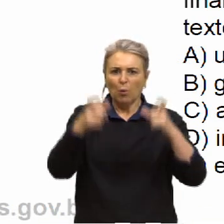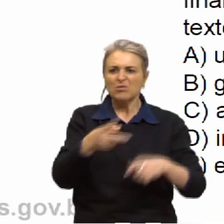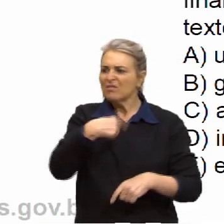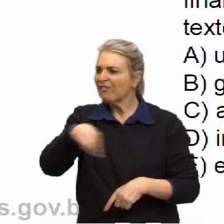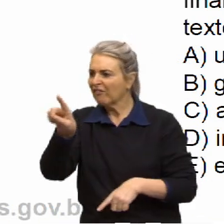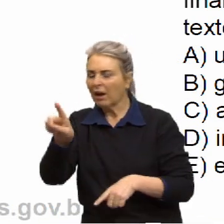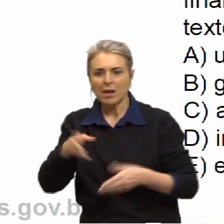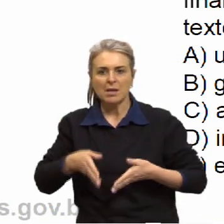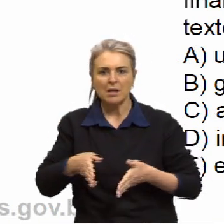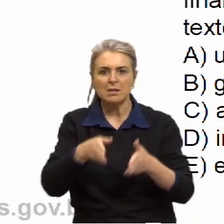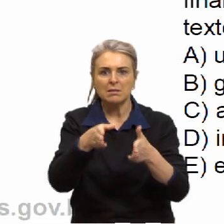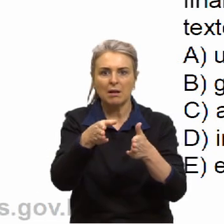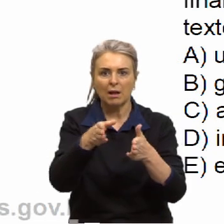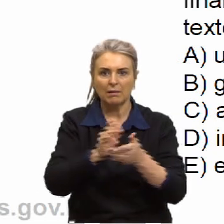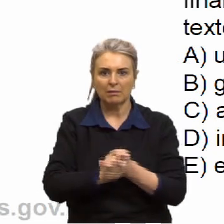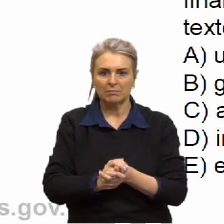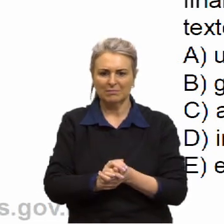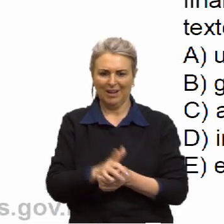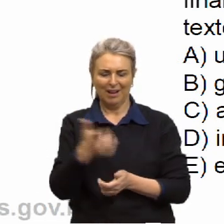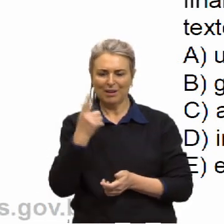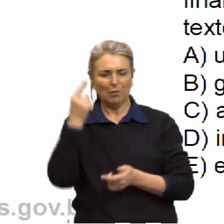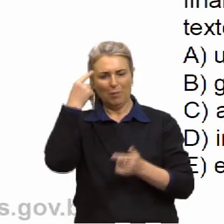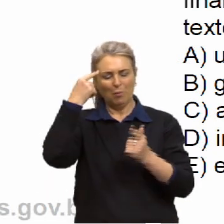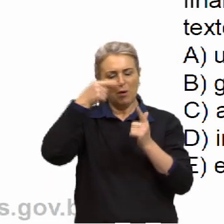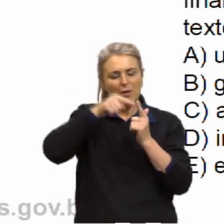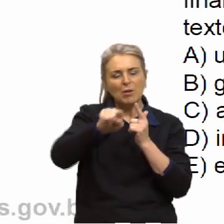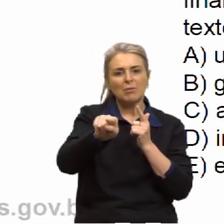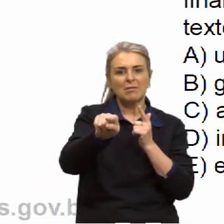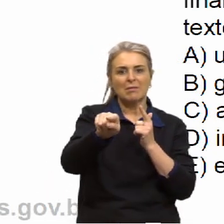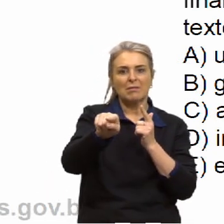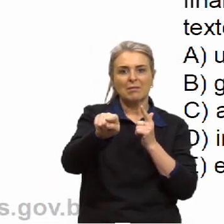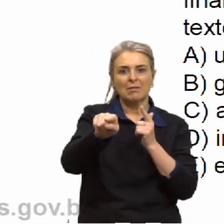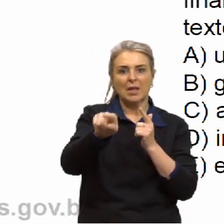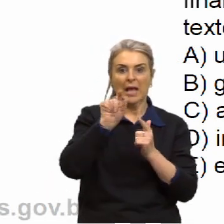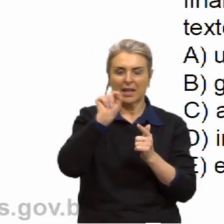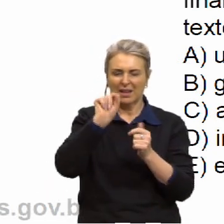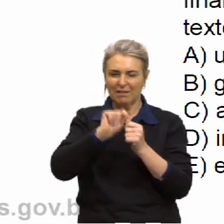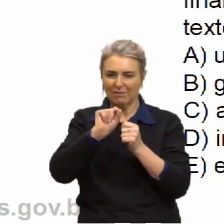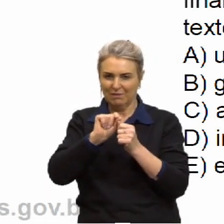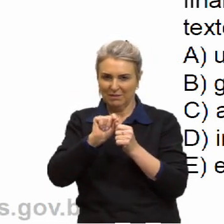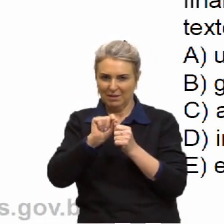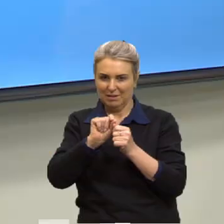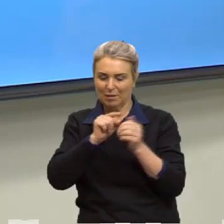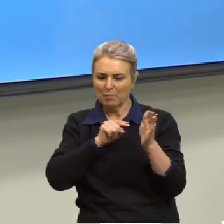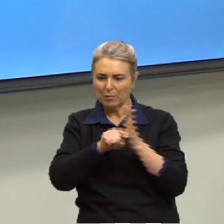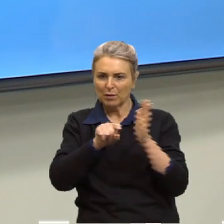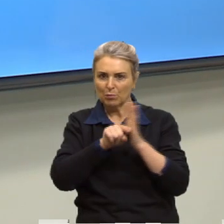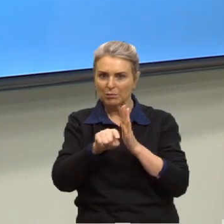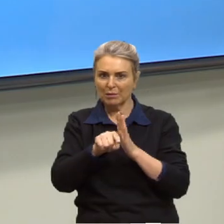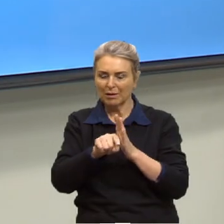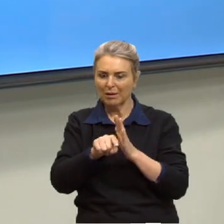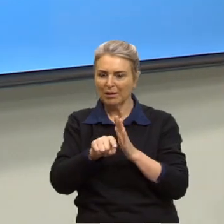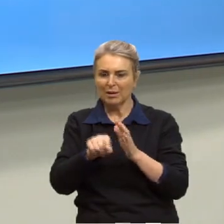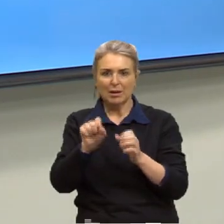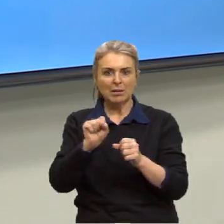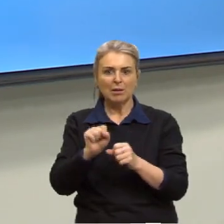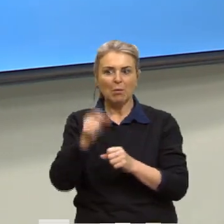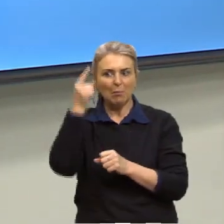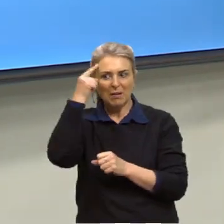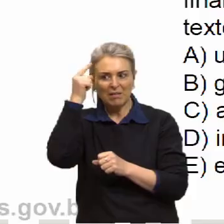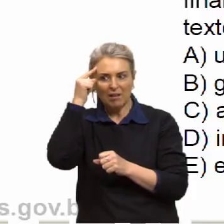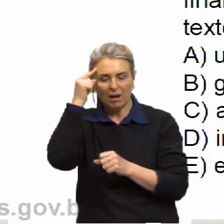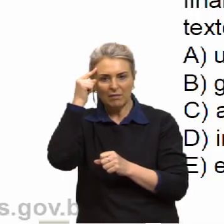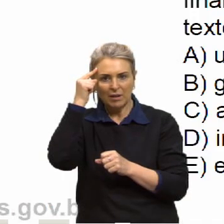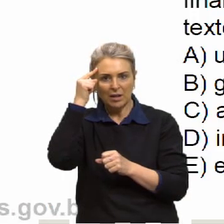não tem um ar de ironia. Quem fez a pergunta não esperava ser irônico ali naquela construção.